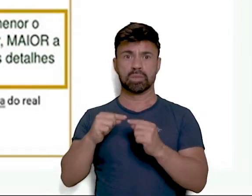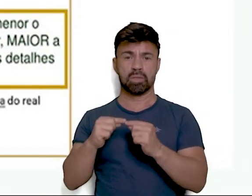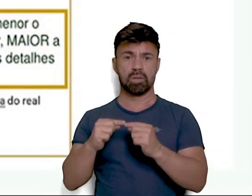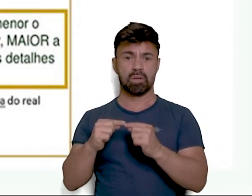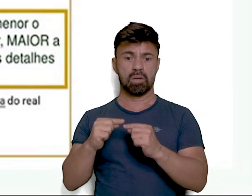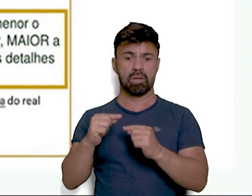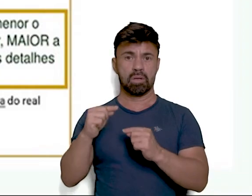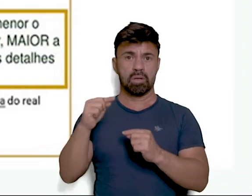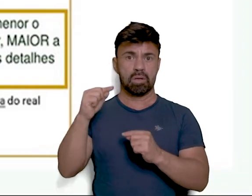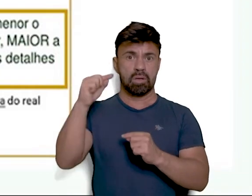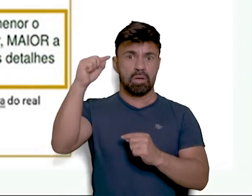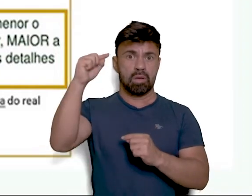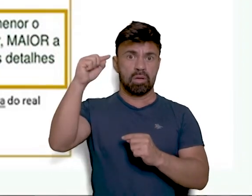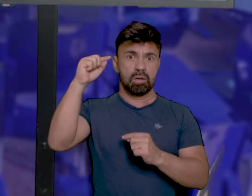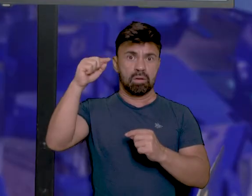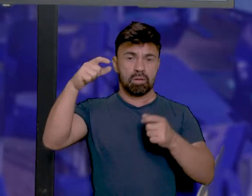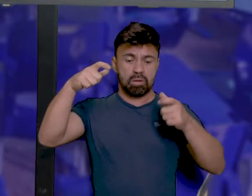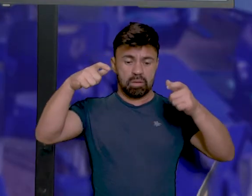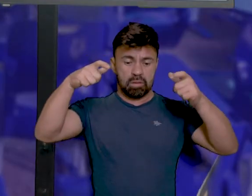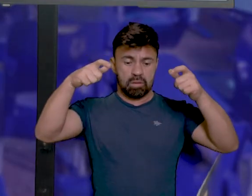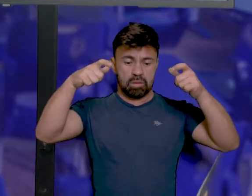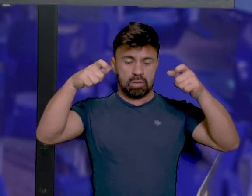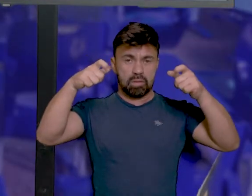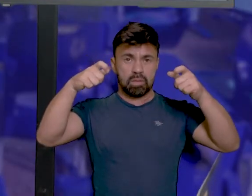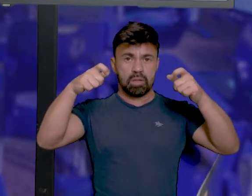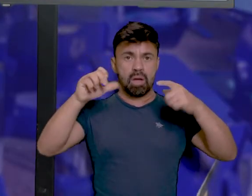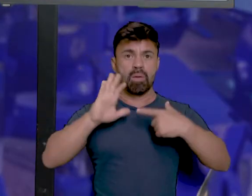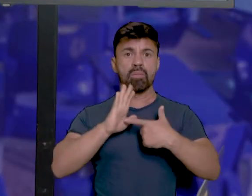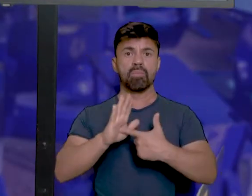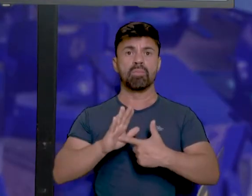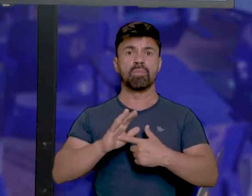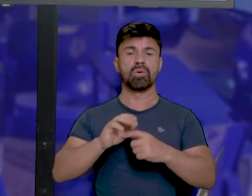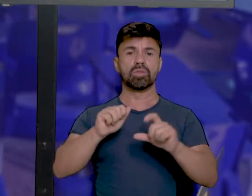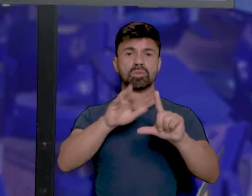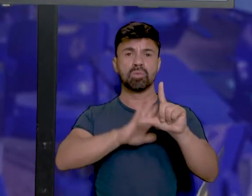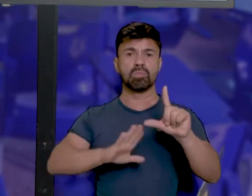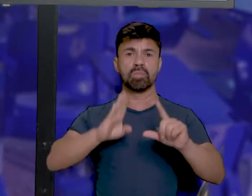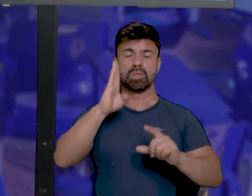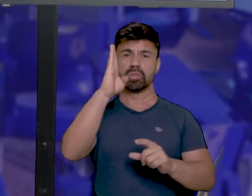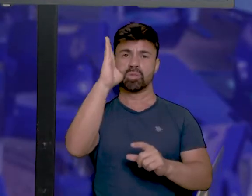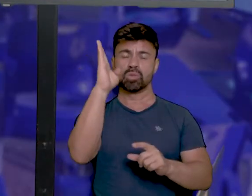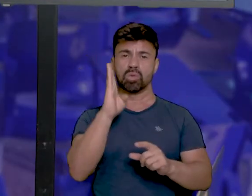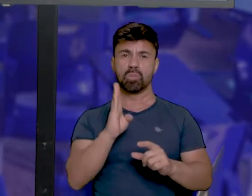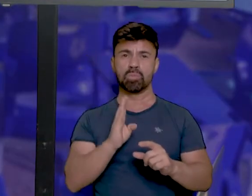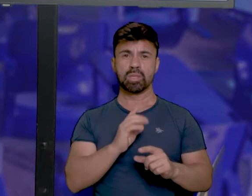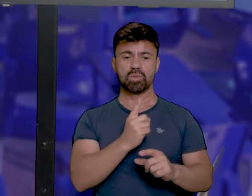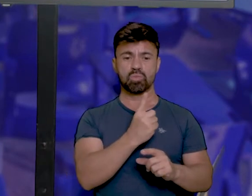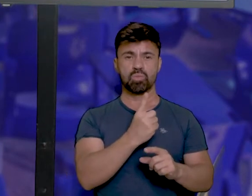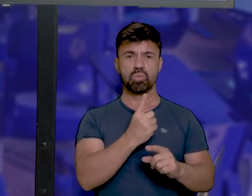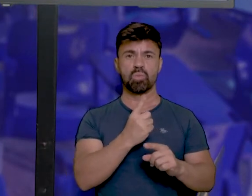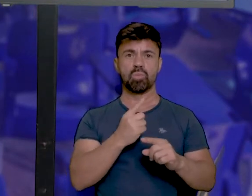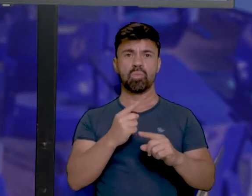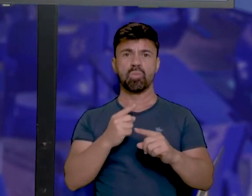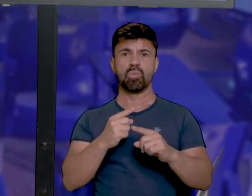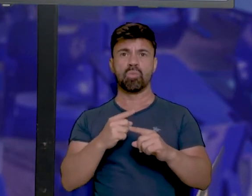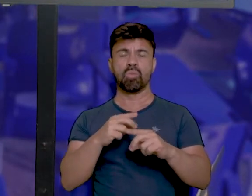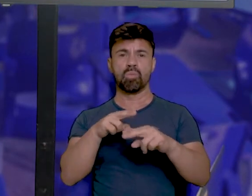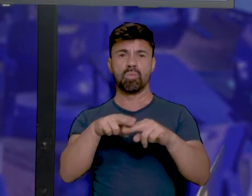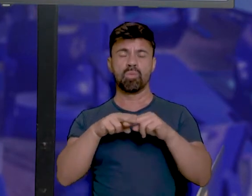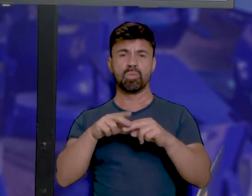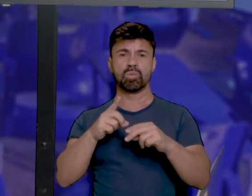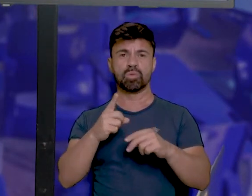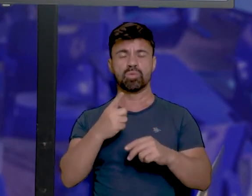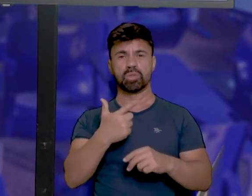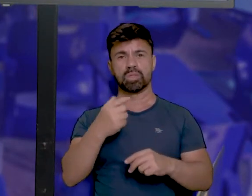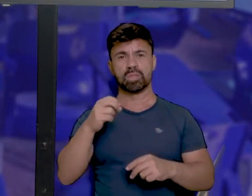satélite Landsat. Mostra o mapa do Brasil. E essa escala é de 1 por 250 milhões